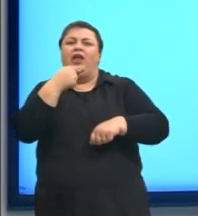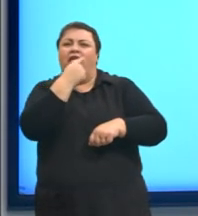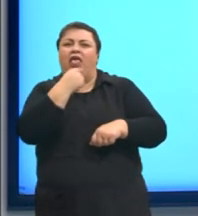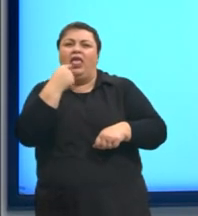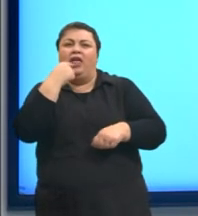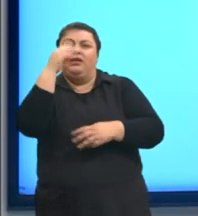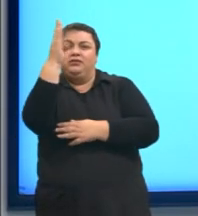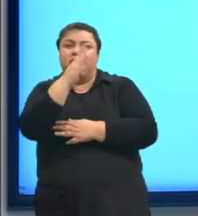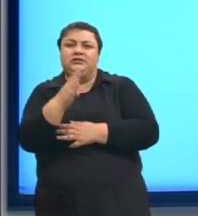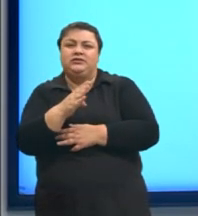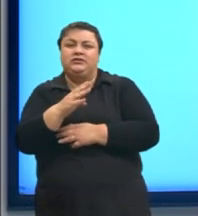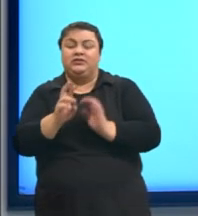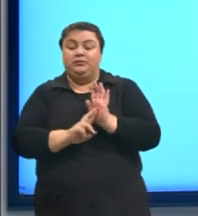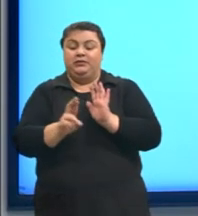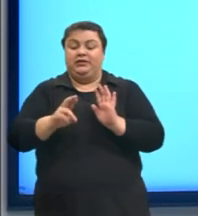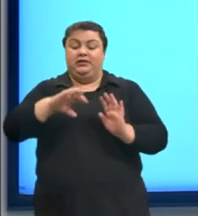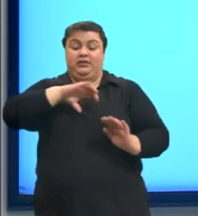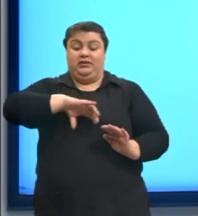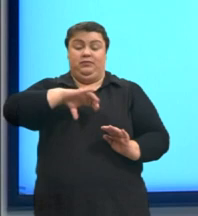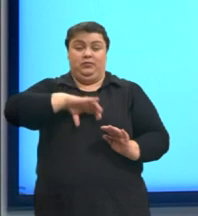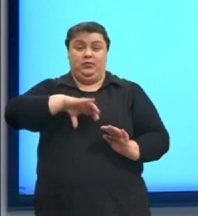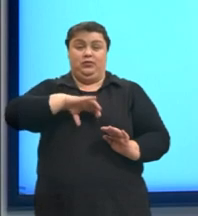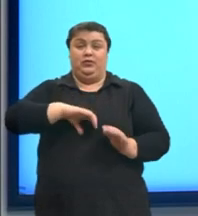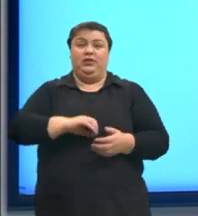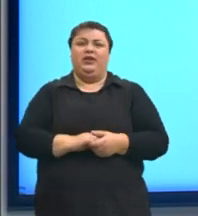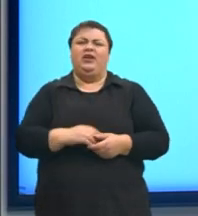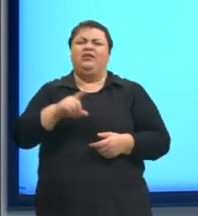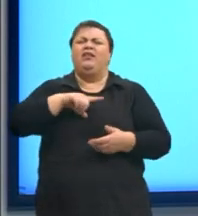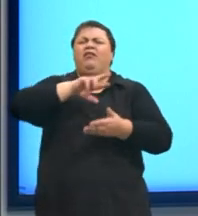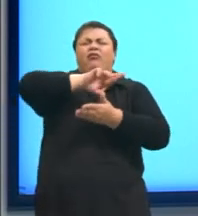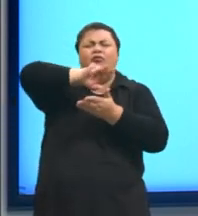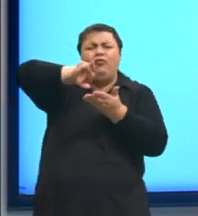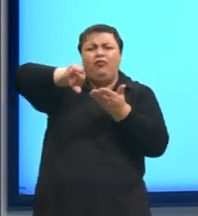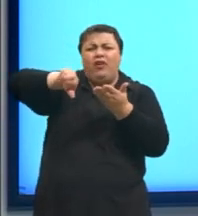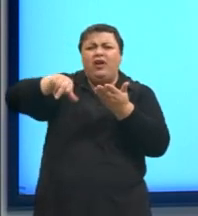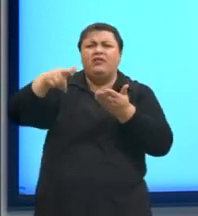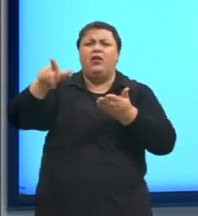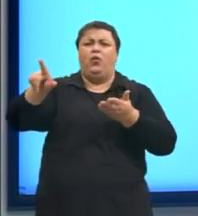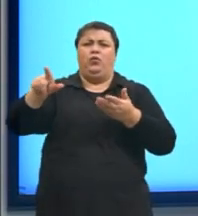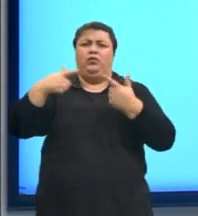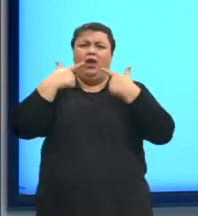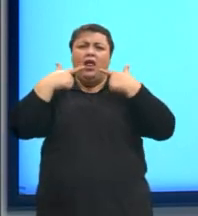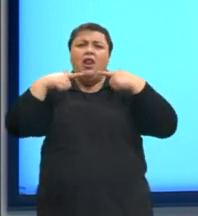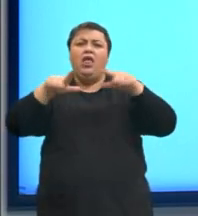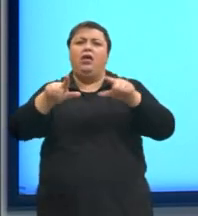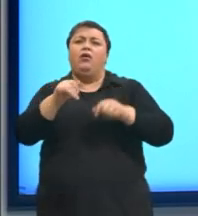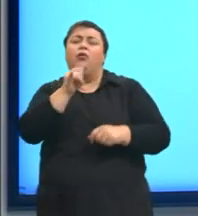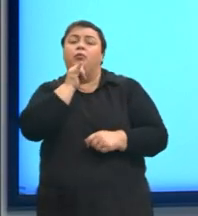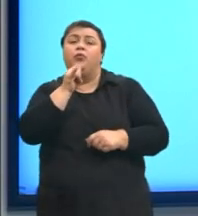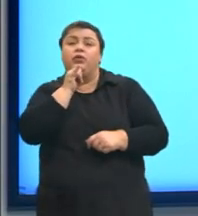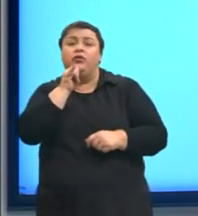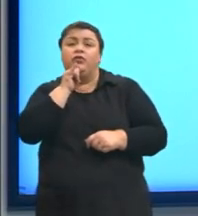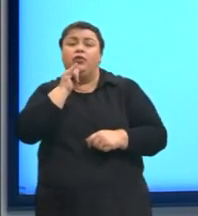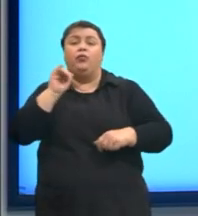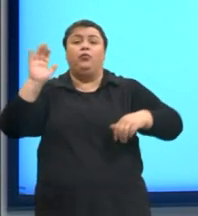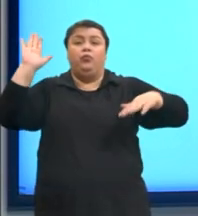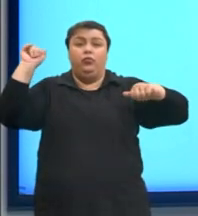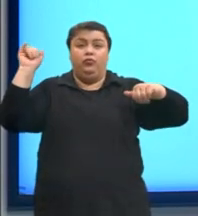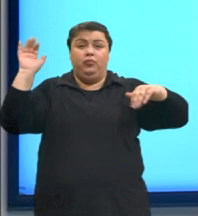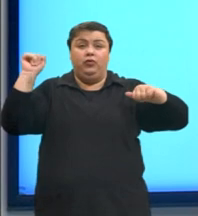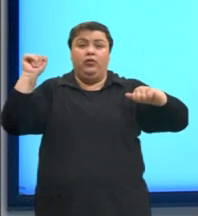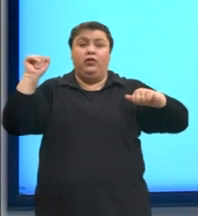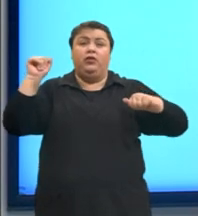representando a língua portuguesa, a gente vai ter diversas outras línguas, como, por exemplo, o espanhol,